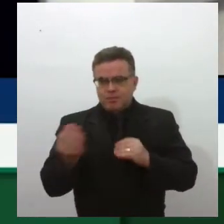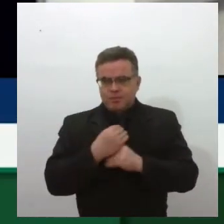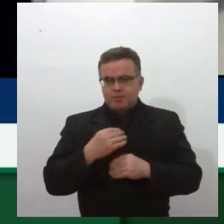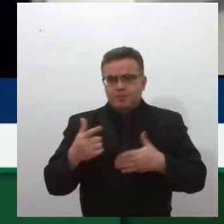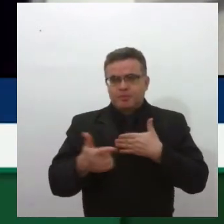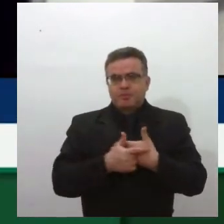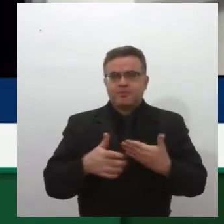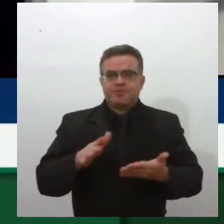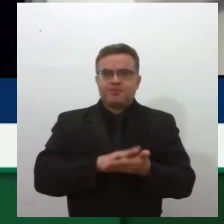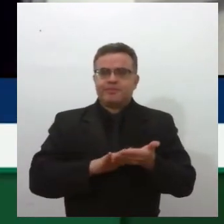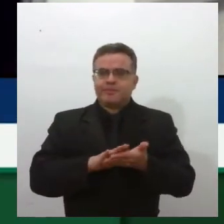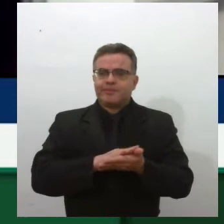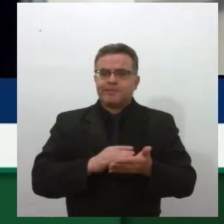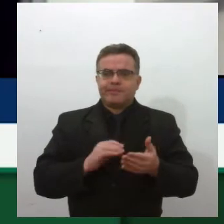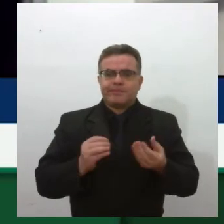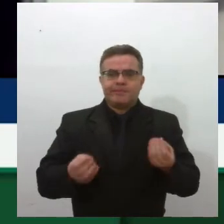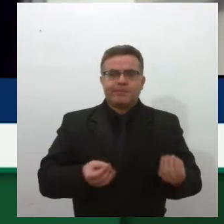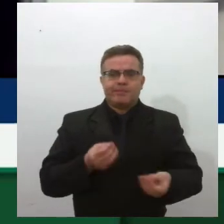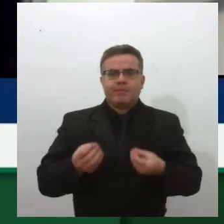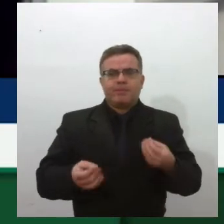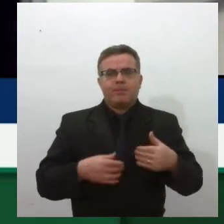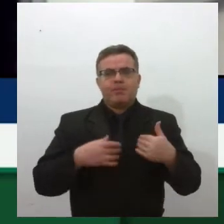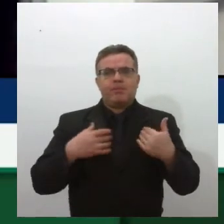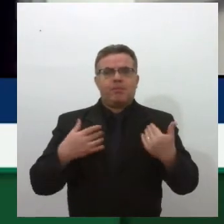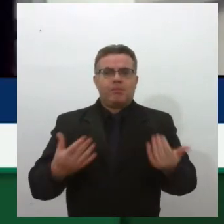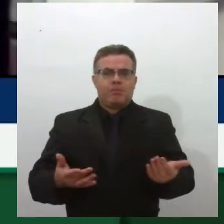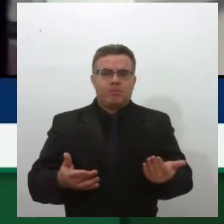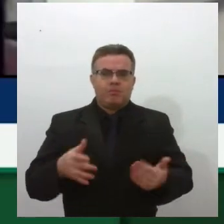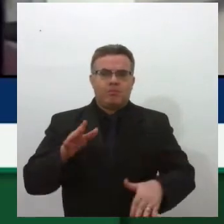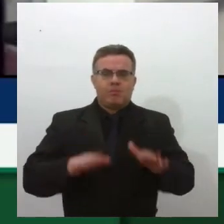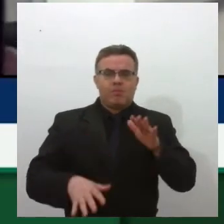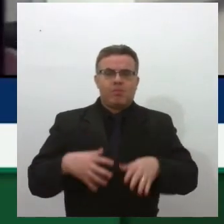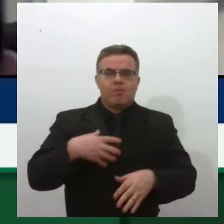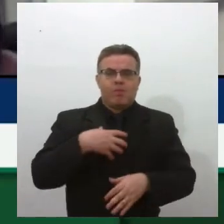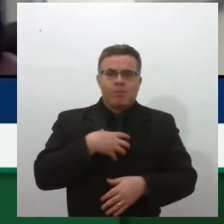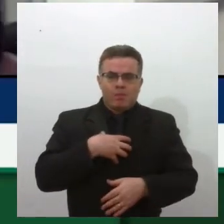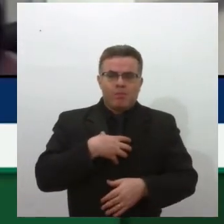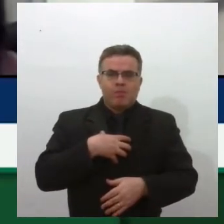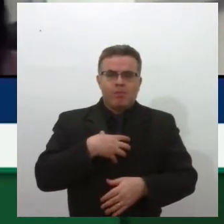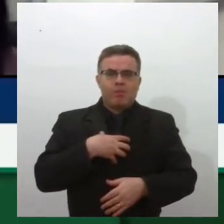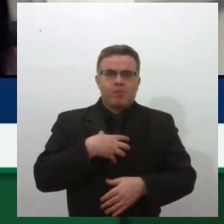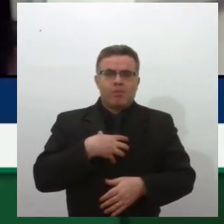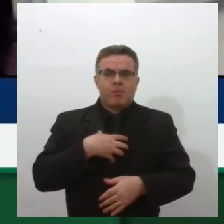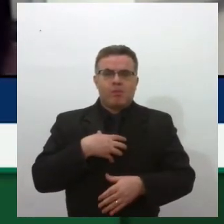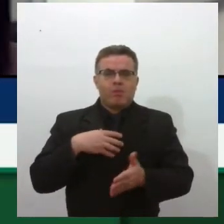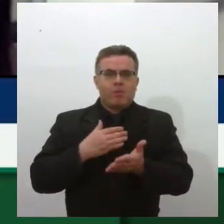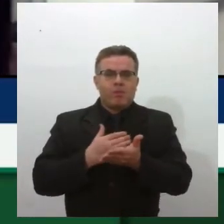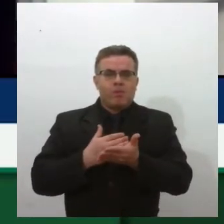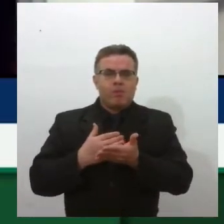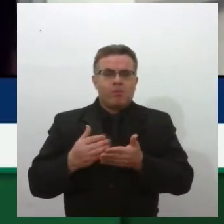alguma. E eu fiquei assim, de novembro até o começo da pandemia.